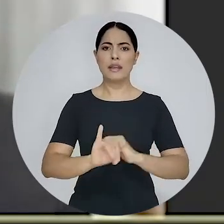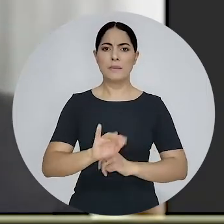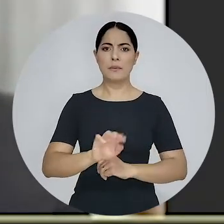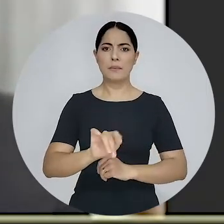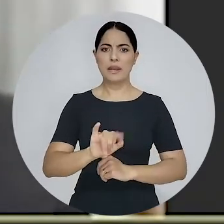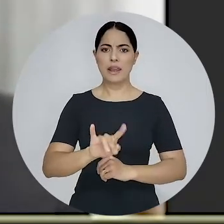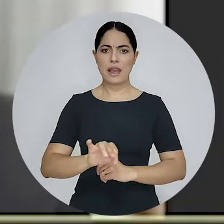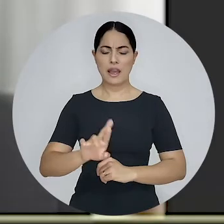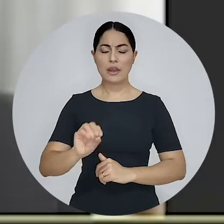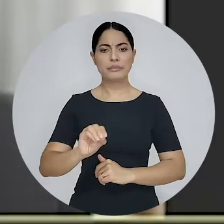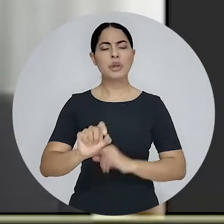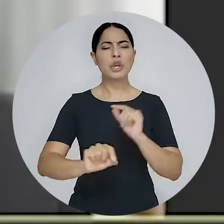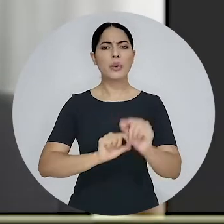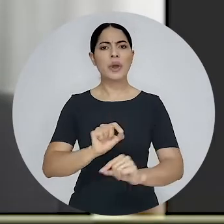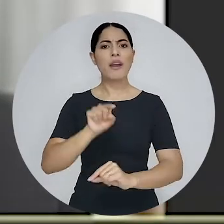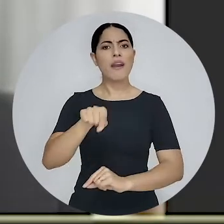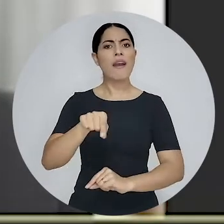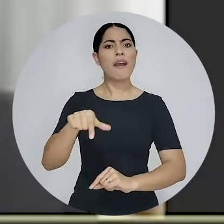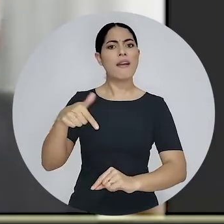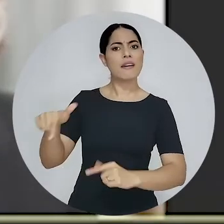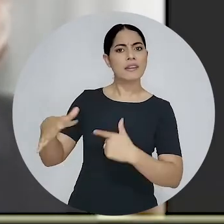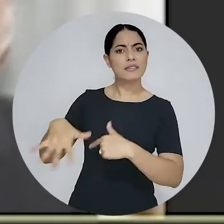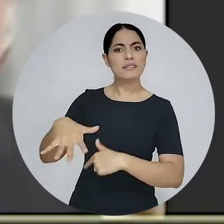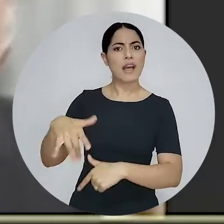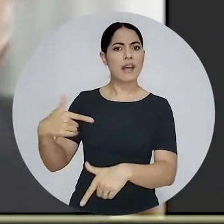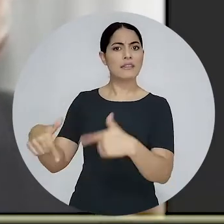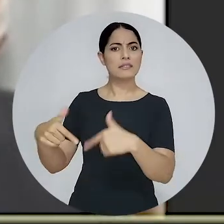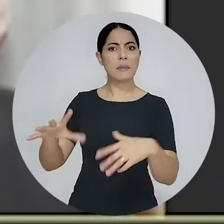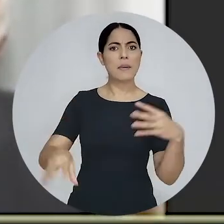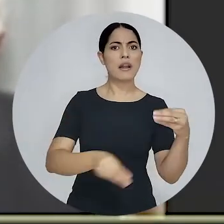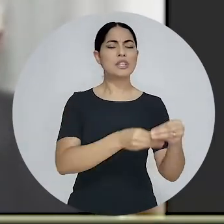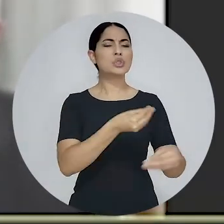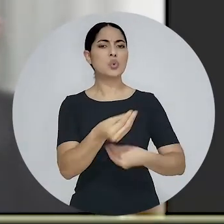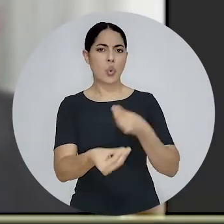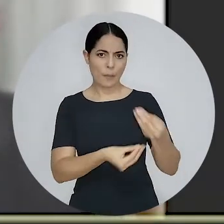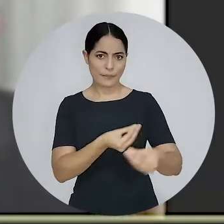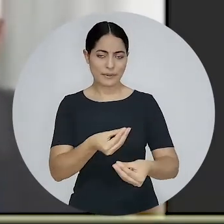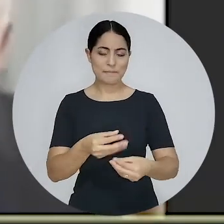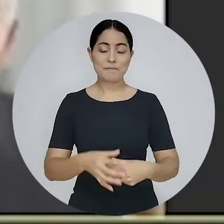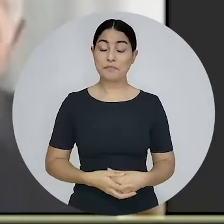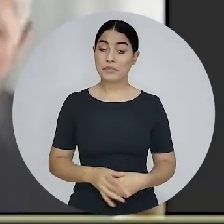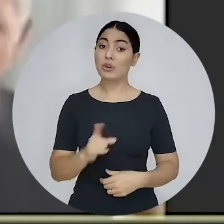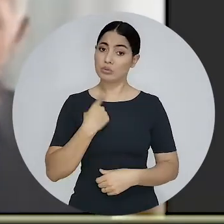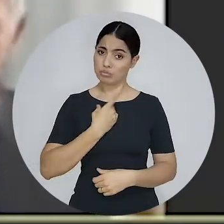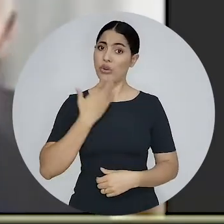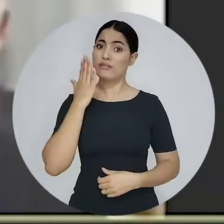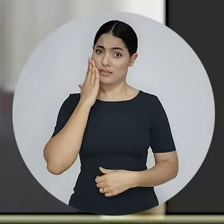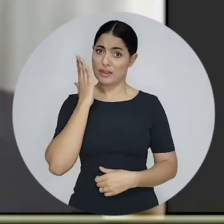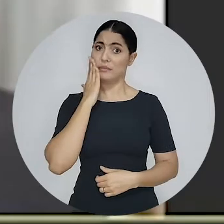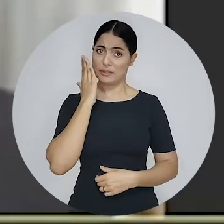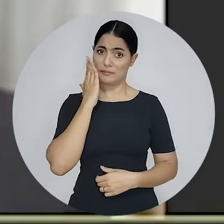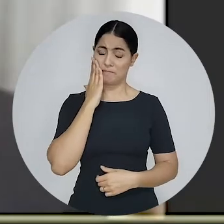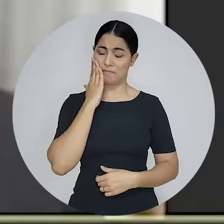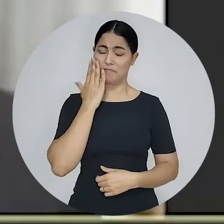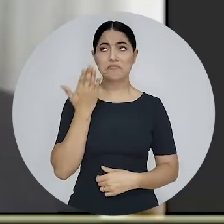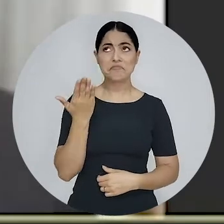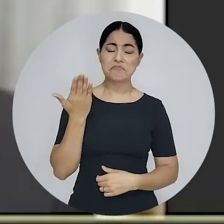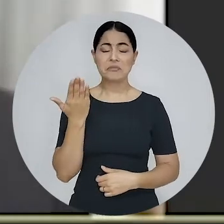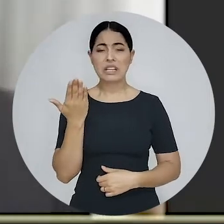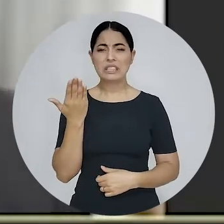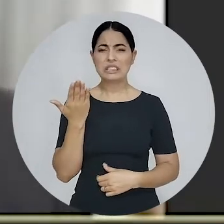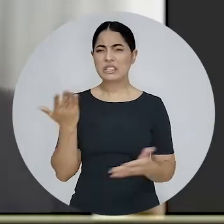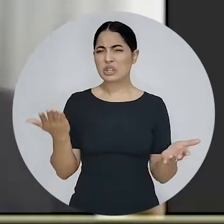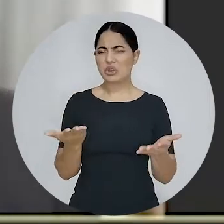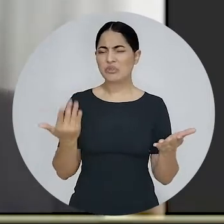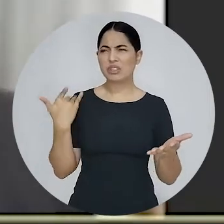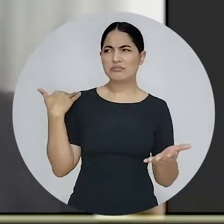é a questão relacionada ao direito trabalhista. E nós sabemos que recentemente,